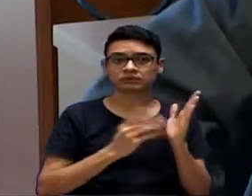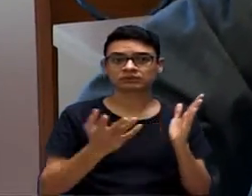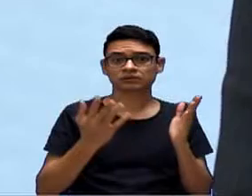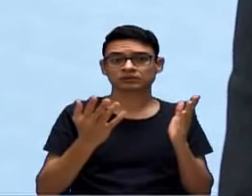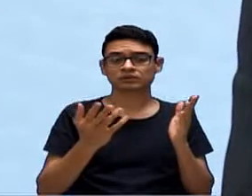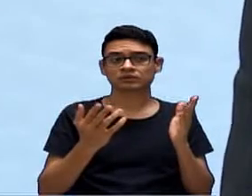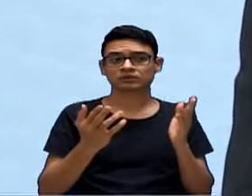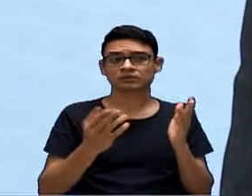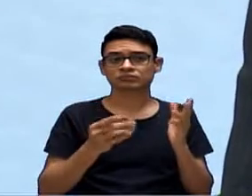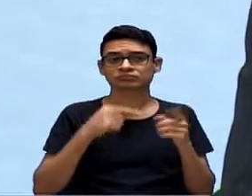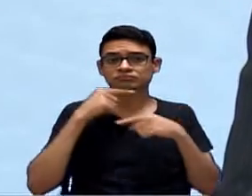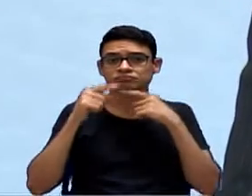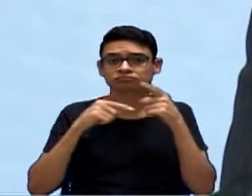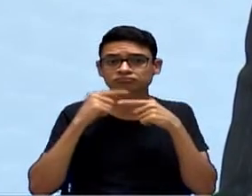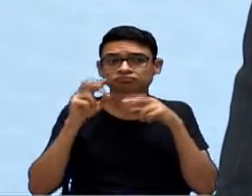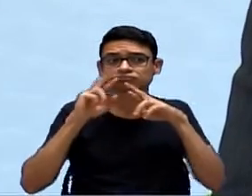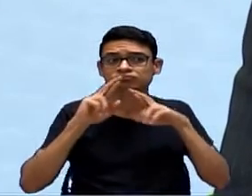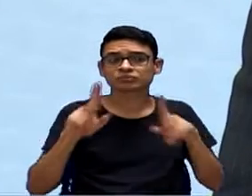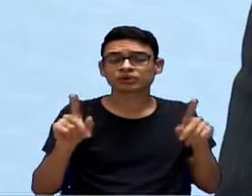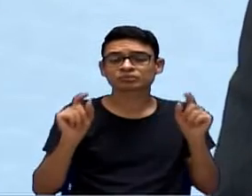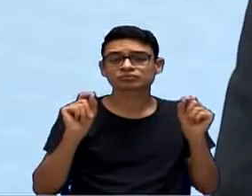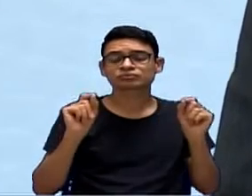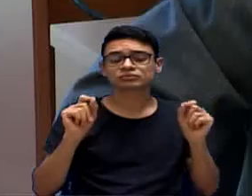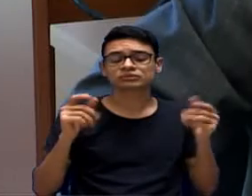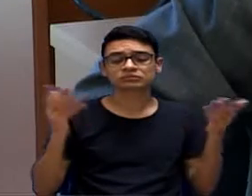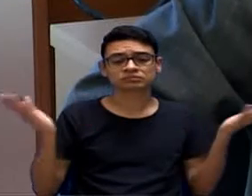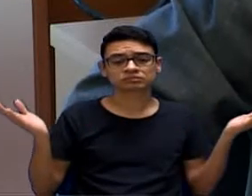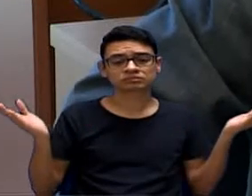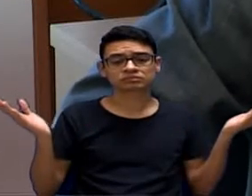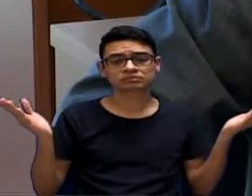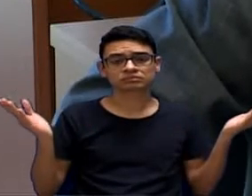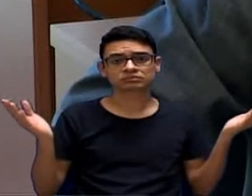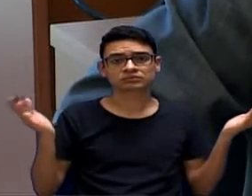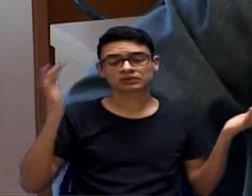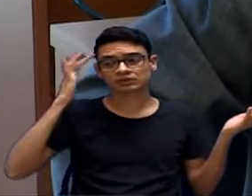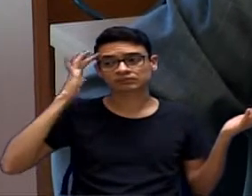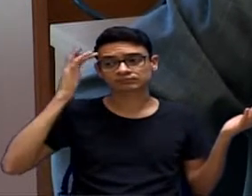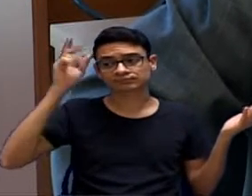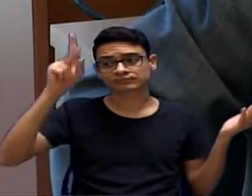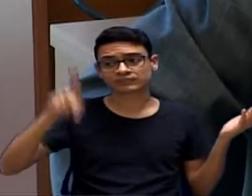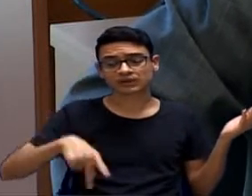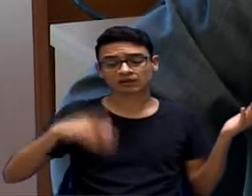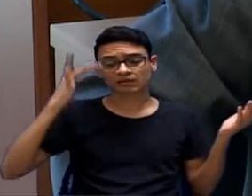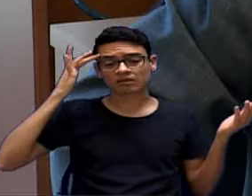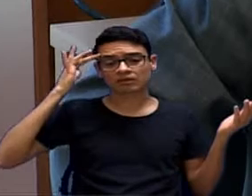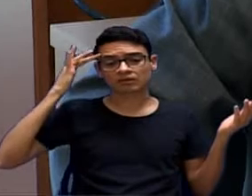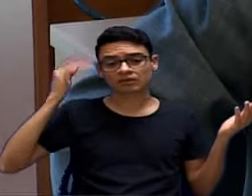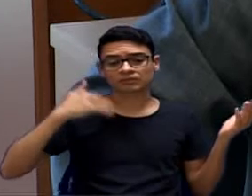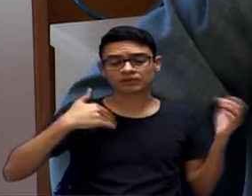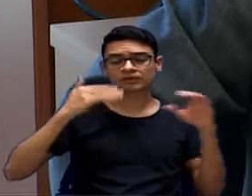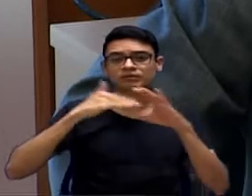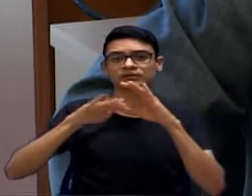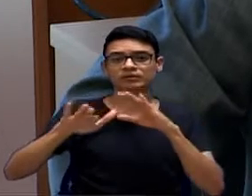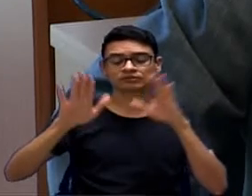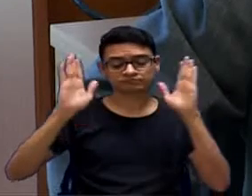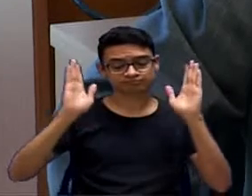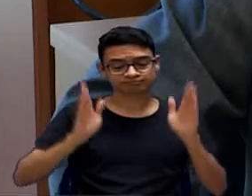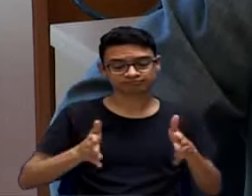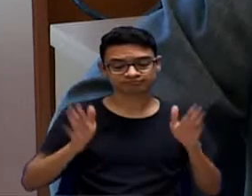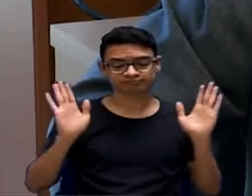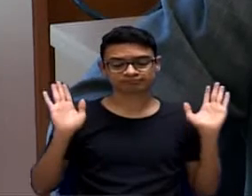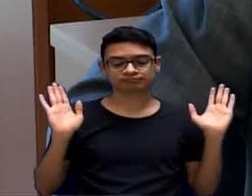termo correto. É no site da Bom, Sr. Presidente, acho que o assunto é... Eu acho que o meu encaminhamento é esse, Sr. Presidente.